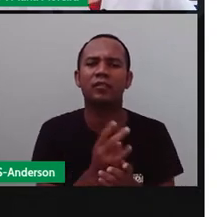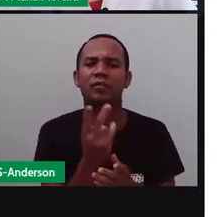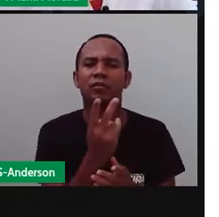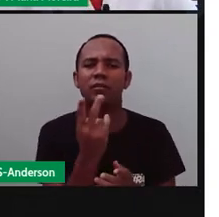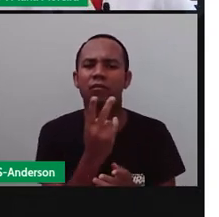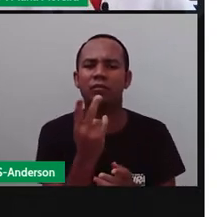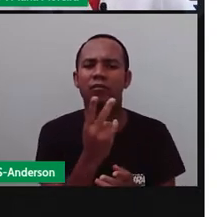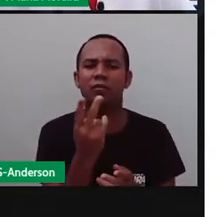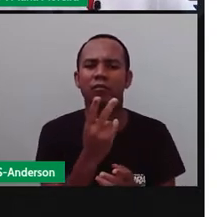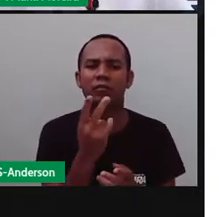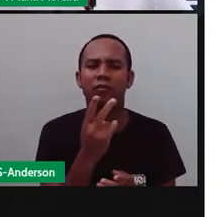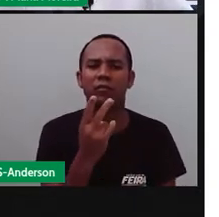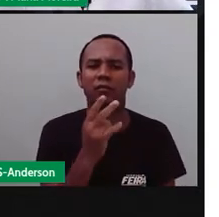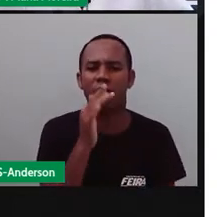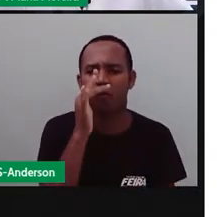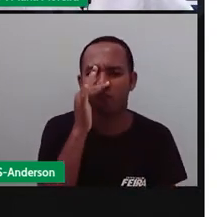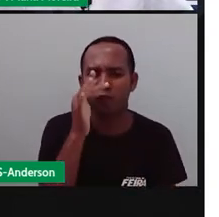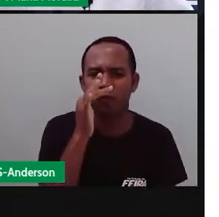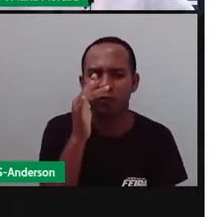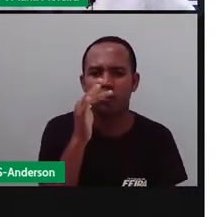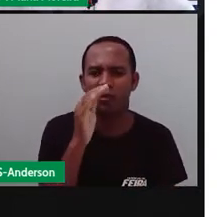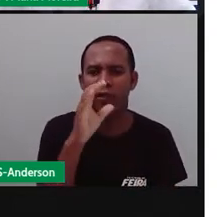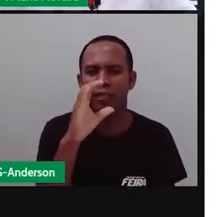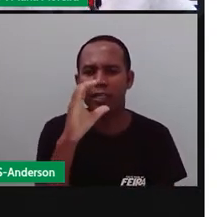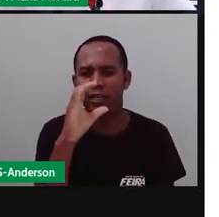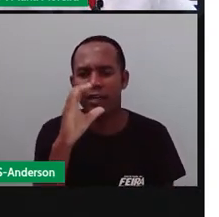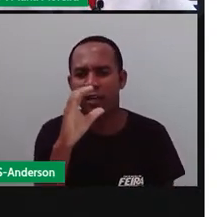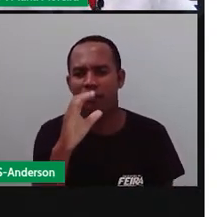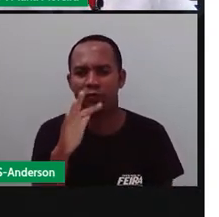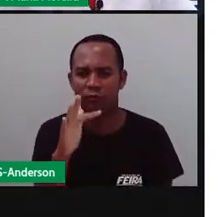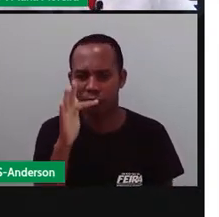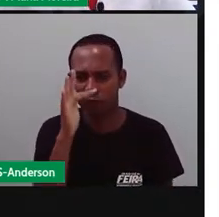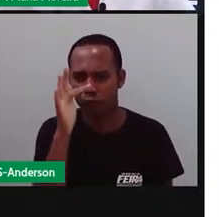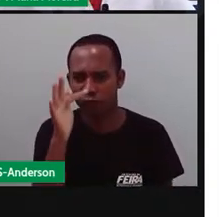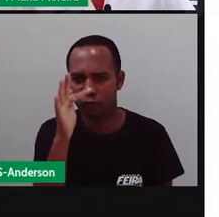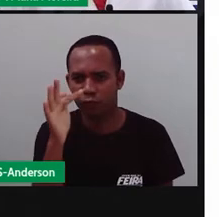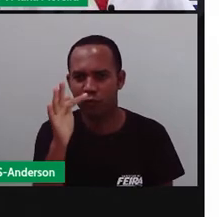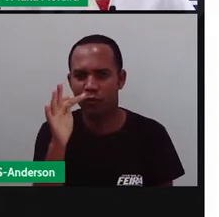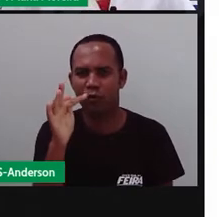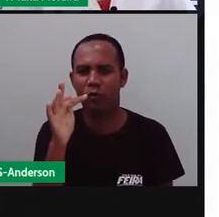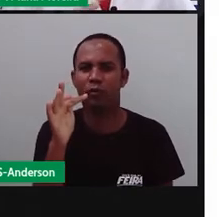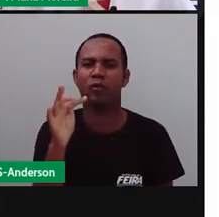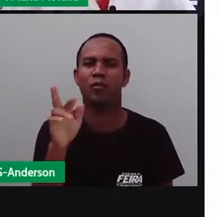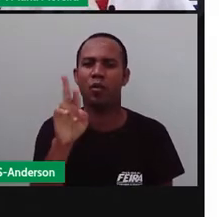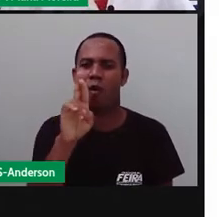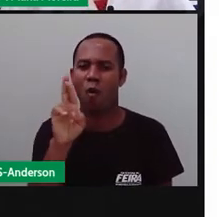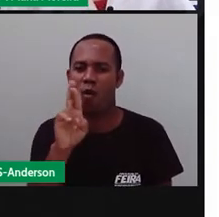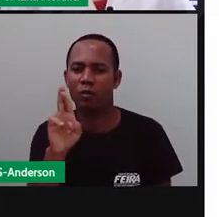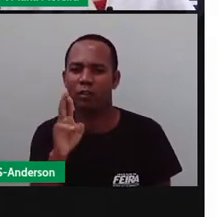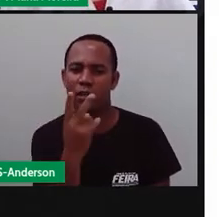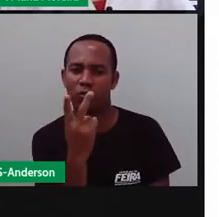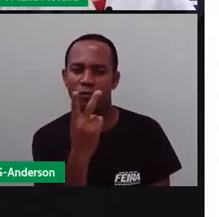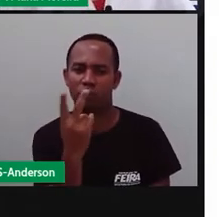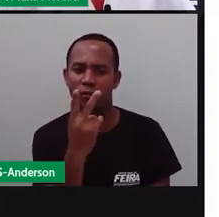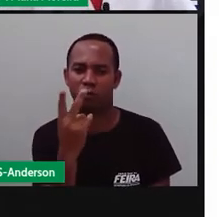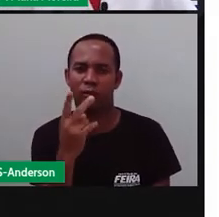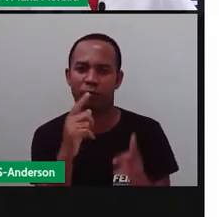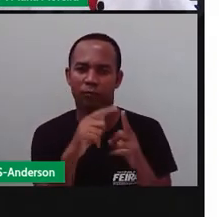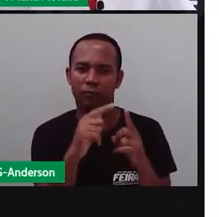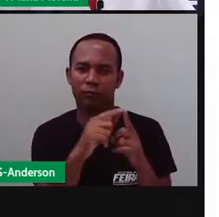o cravo brigou com a rosa. Quem são os personagens? O cravo e a rosa.